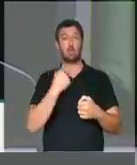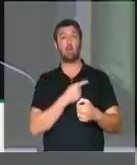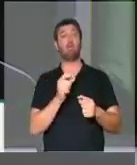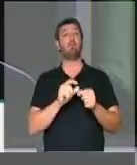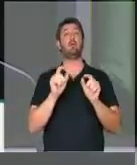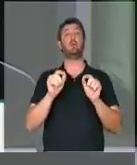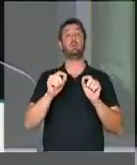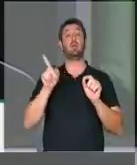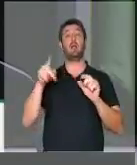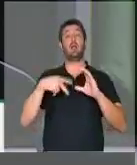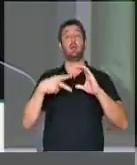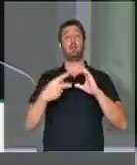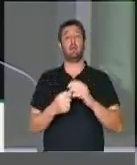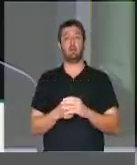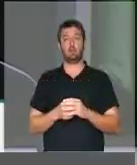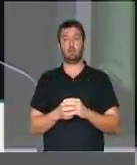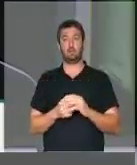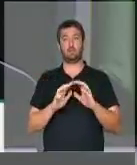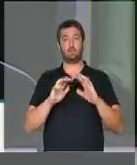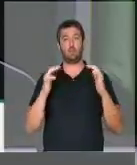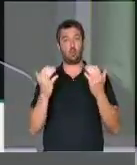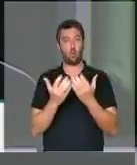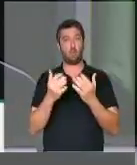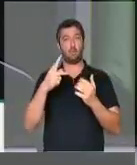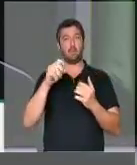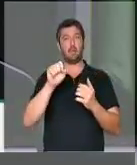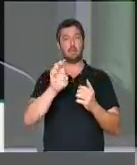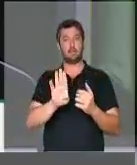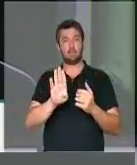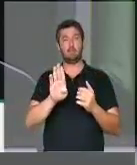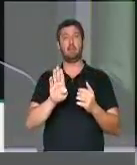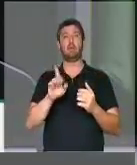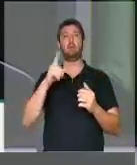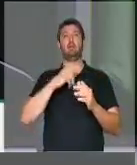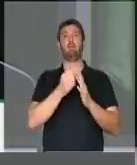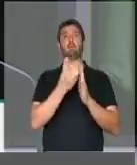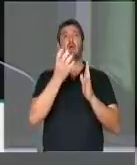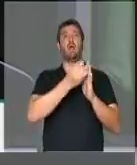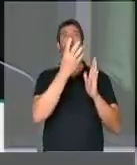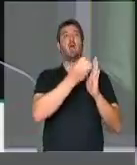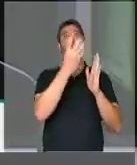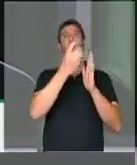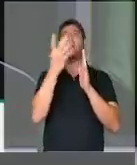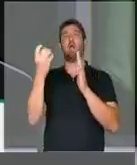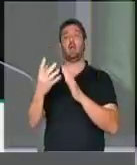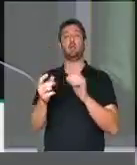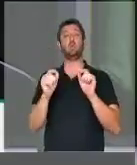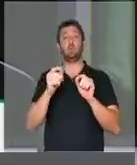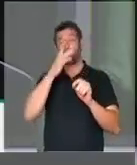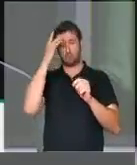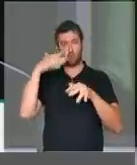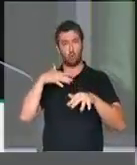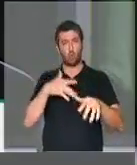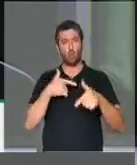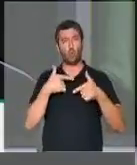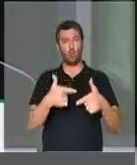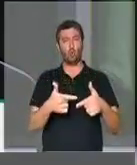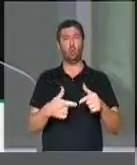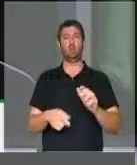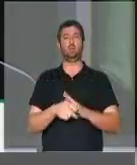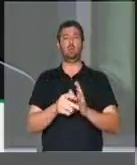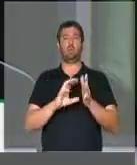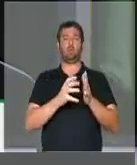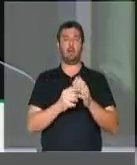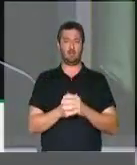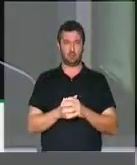tivemos na Câmara Municipal um congresso do PSB com dezenas, centenas de militantes do nosso partido, de